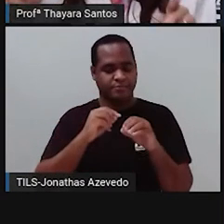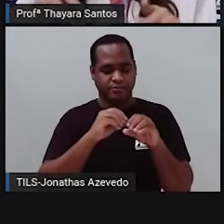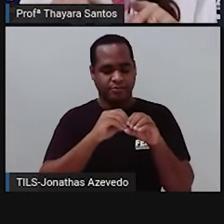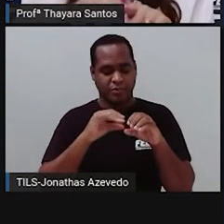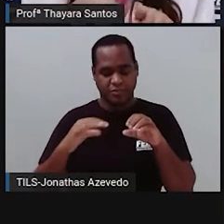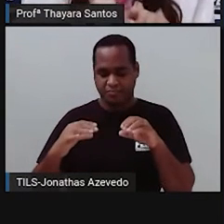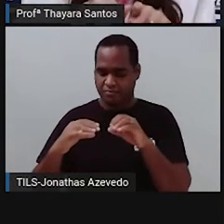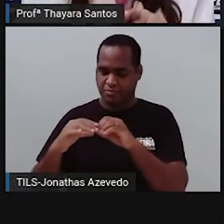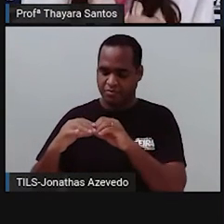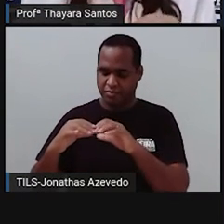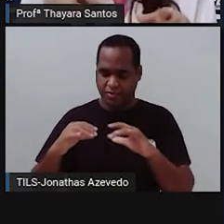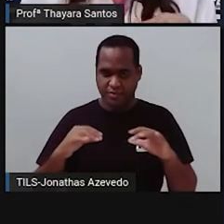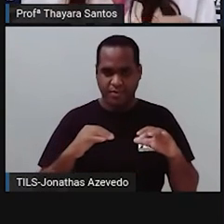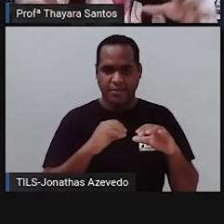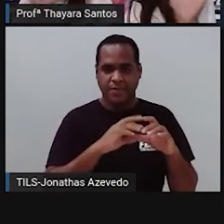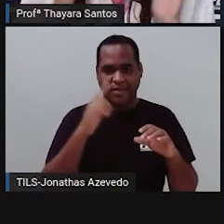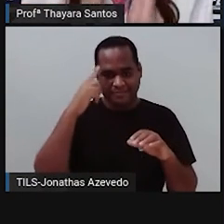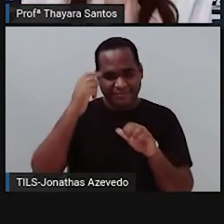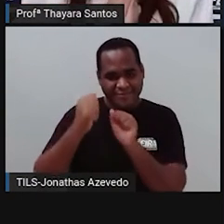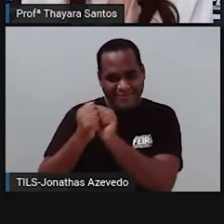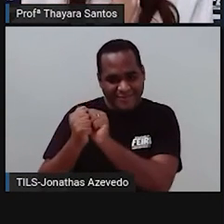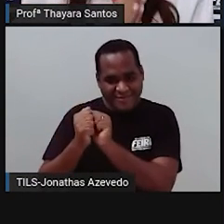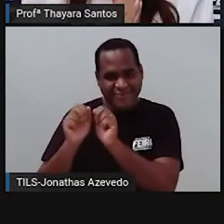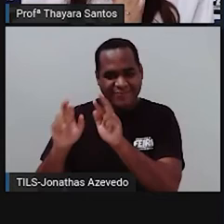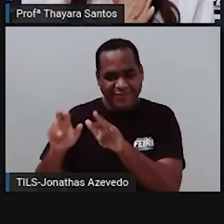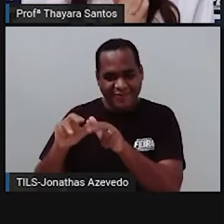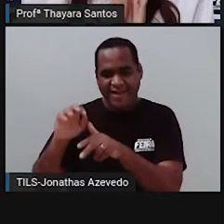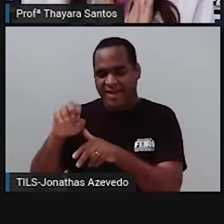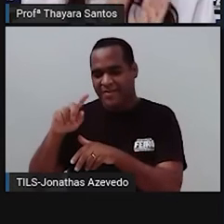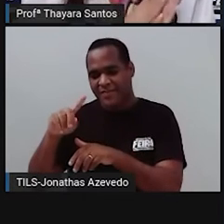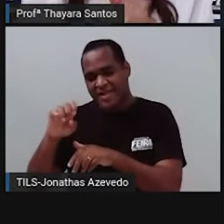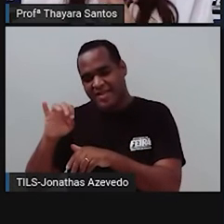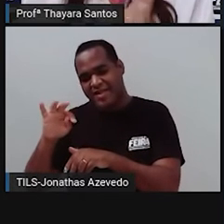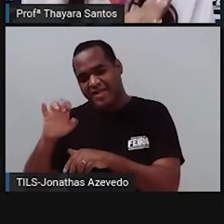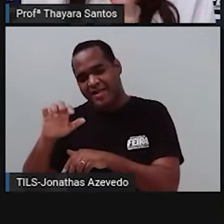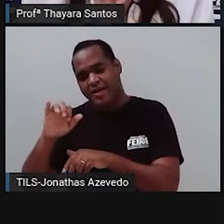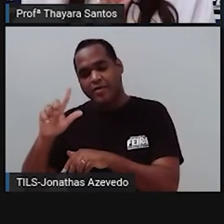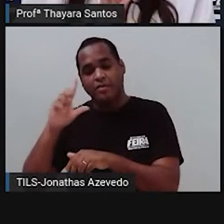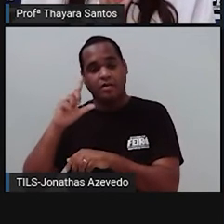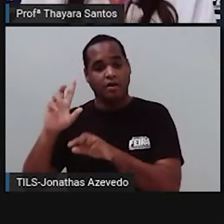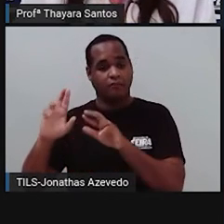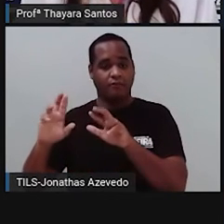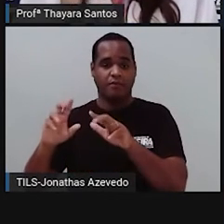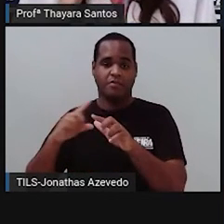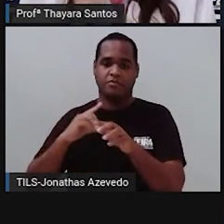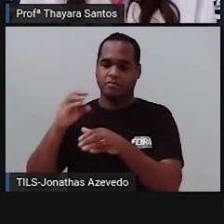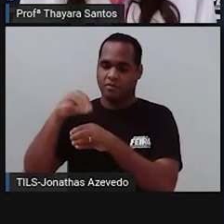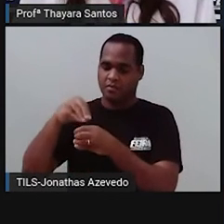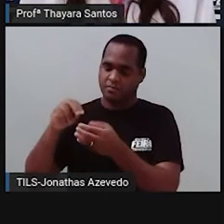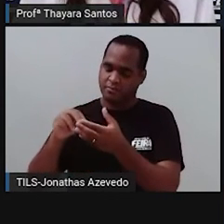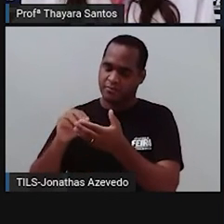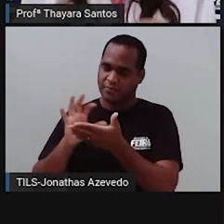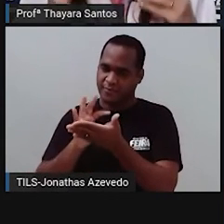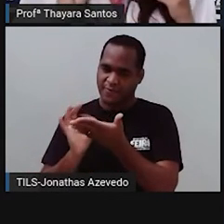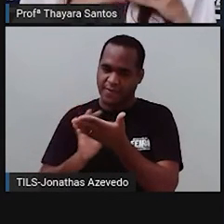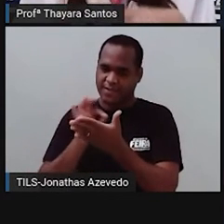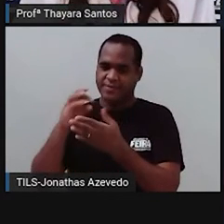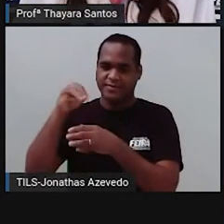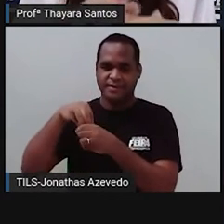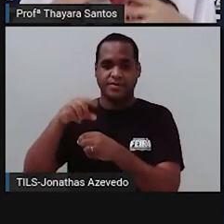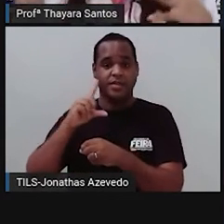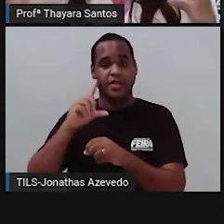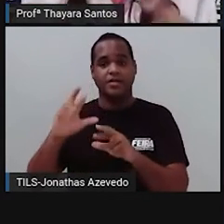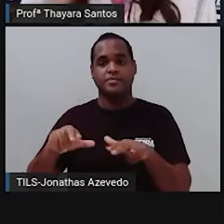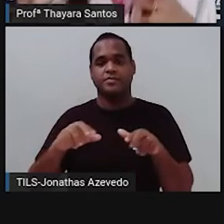epitelial, as células estavam todas juntinhas, grudadinhas, então tem pouca substância intracelular entre elas. Já o tecido conjuntivo,